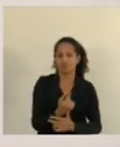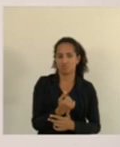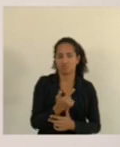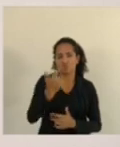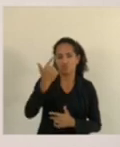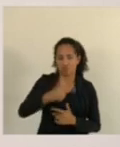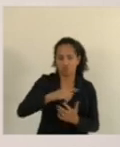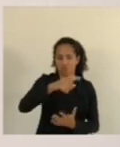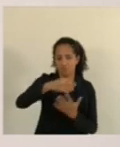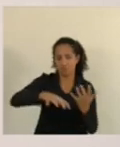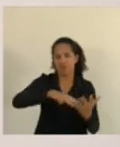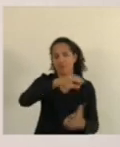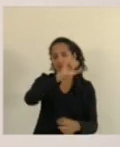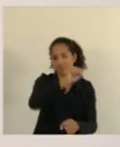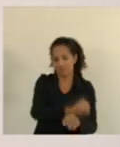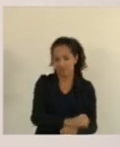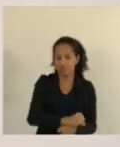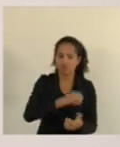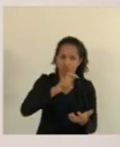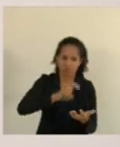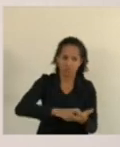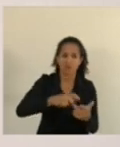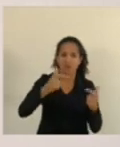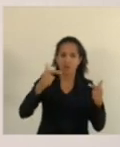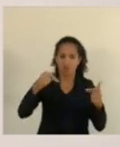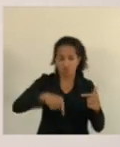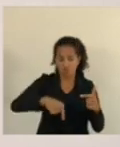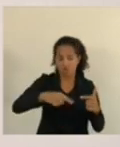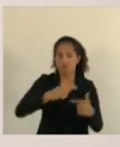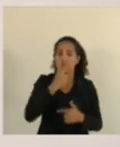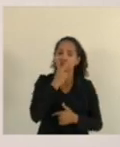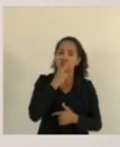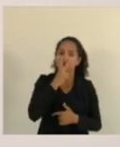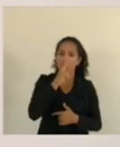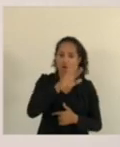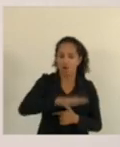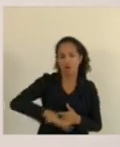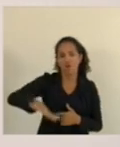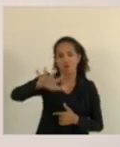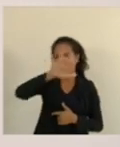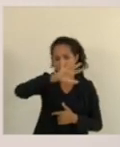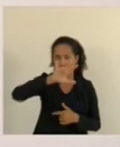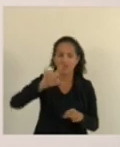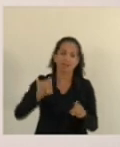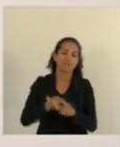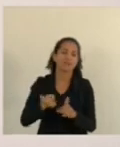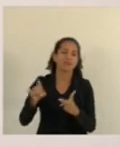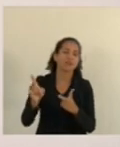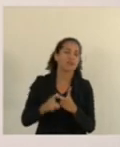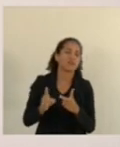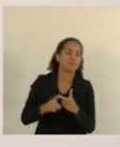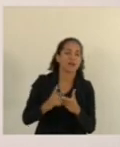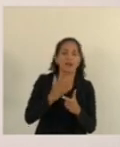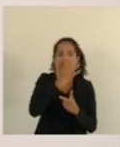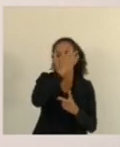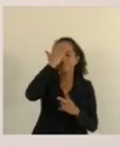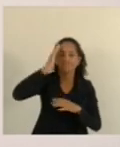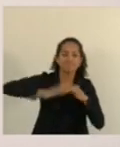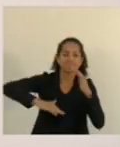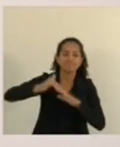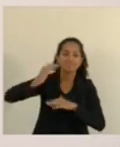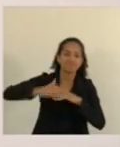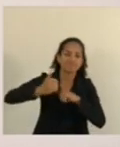uma vez uma paralisação hoje pela manhã aqui na Grande Vitória e a questão dos cobradores. Isso